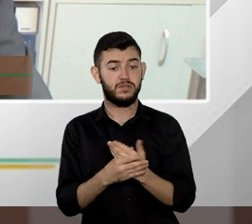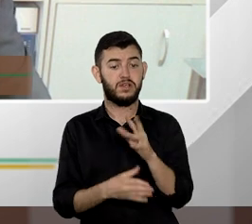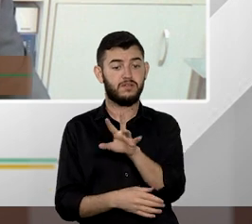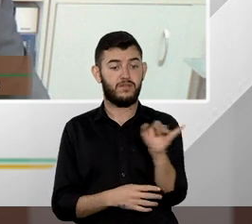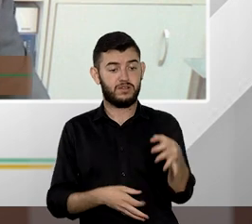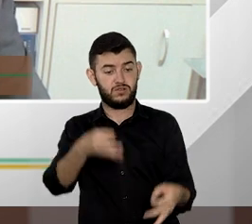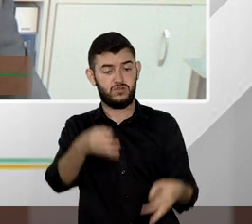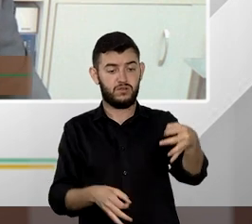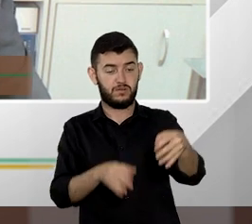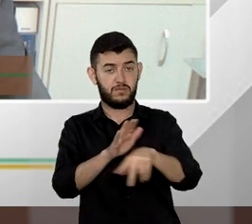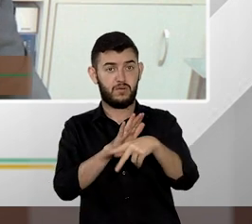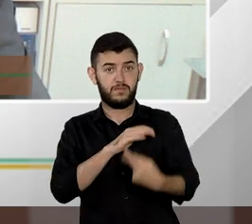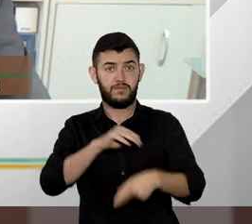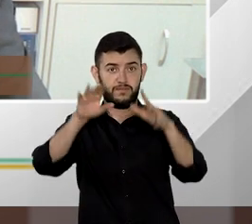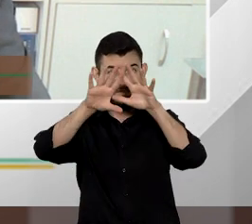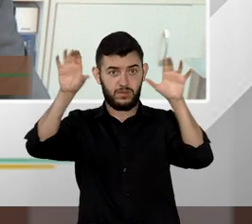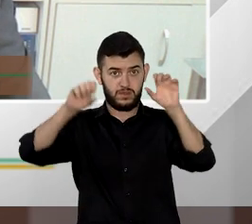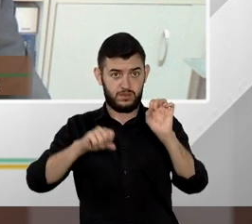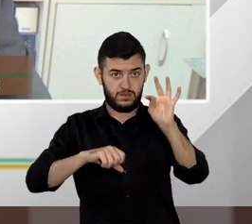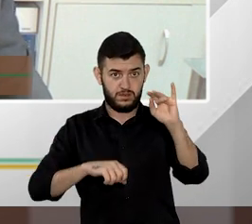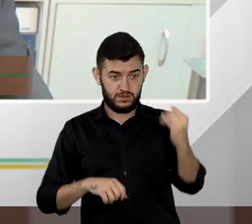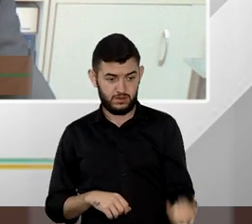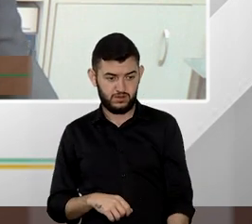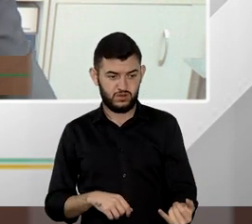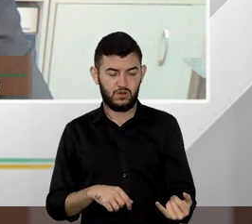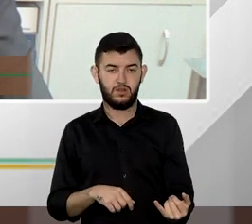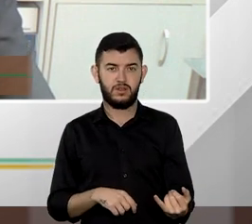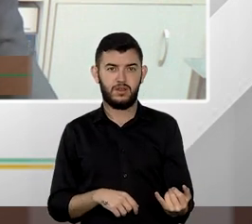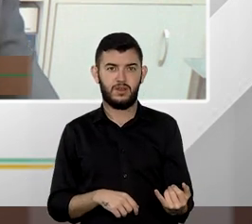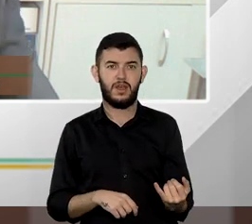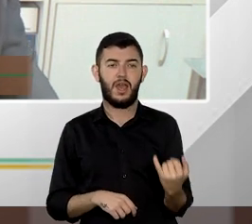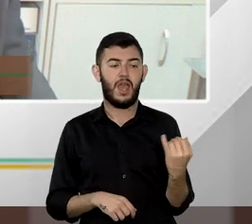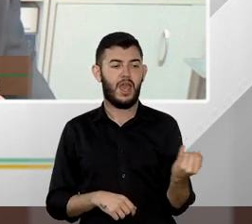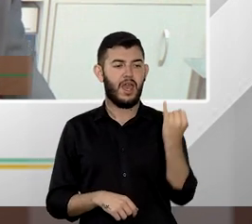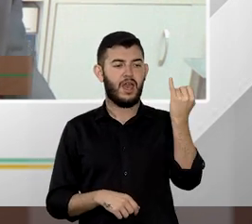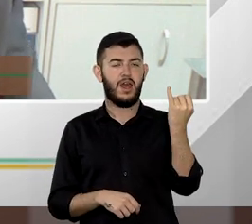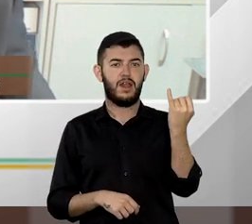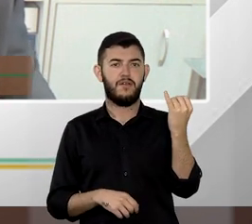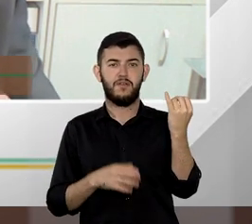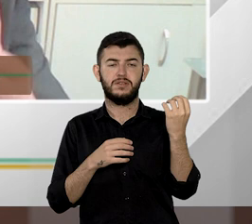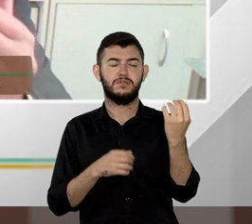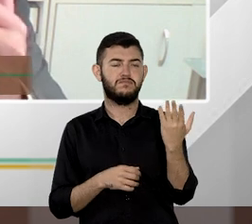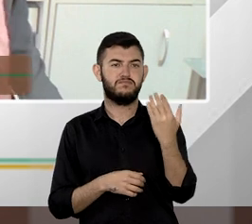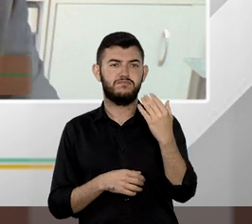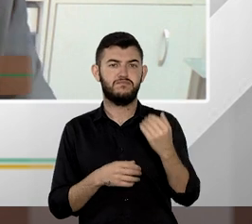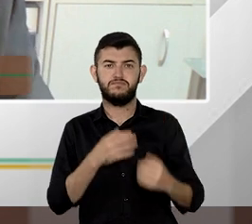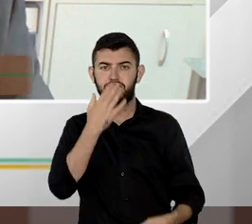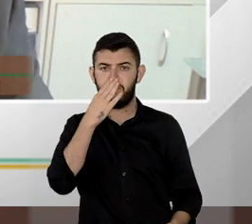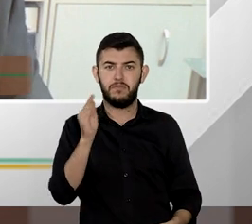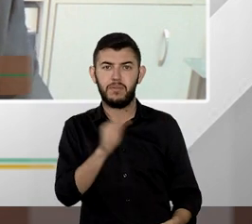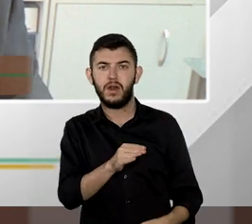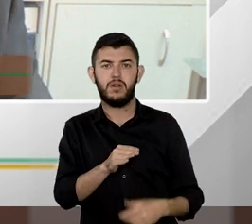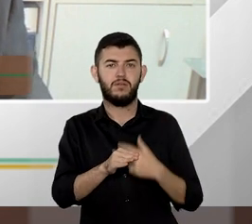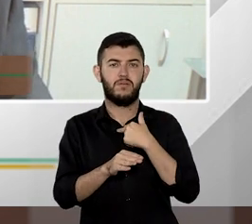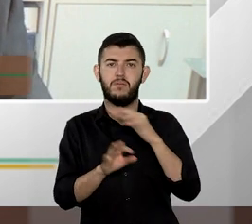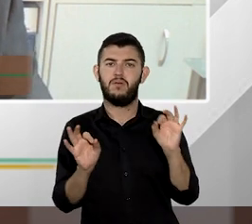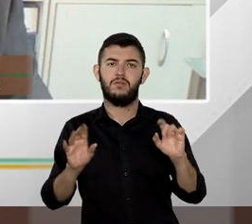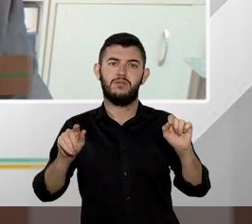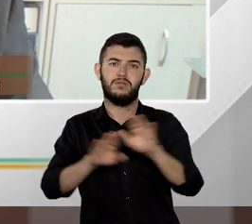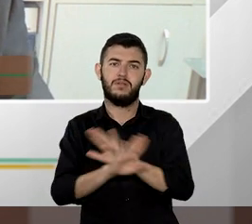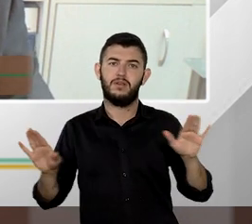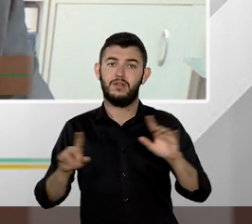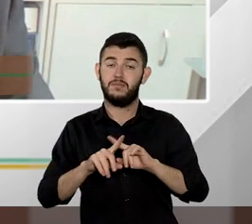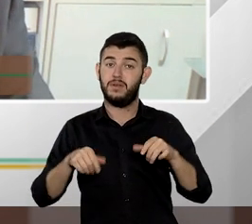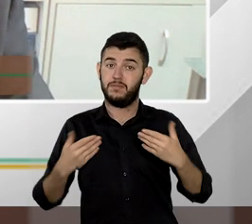ser negada a relevância nesses casos. Mas em todas as outras situações abaixo de 500 salários